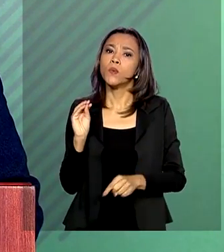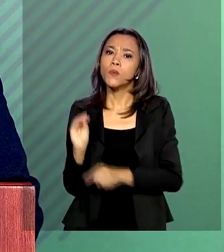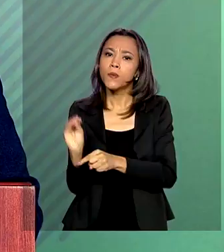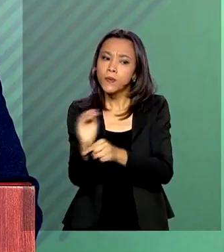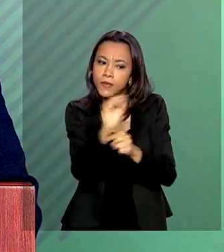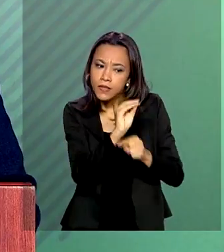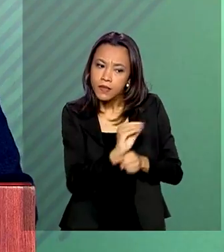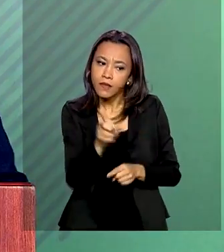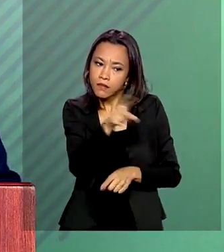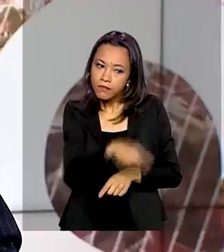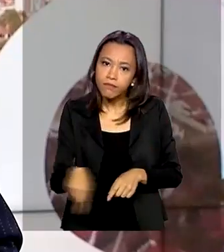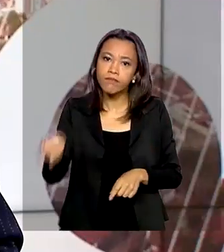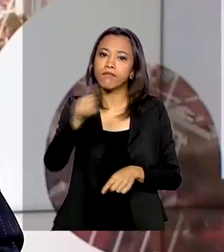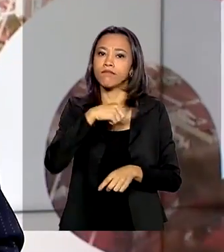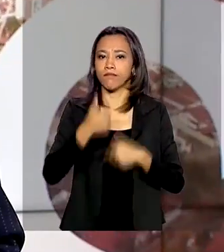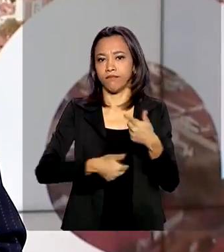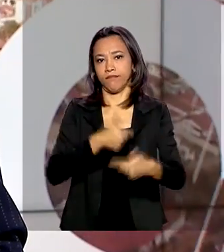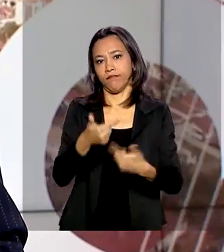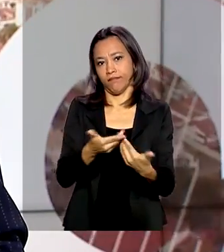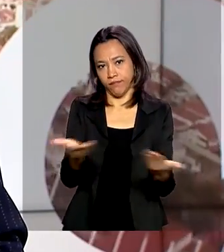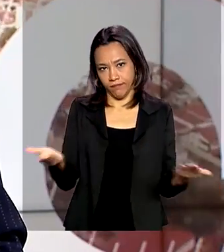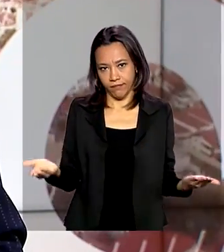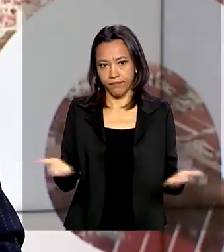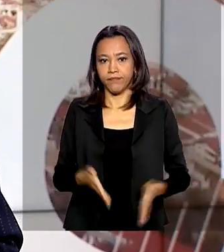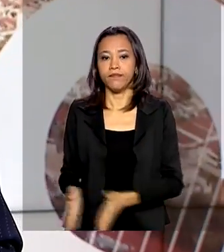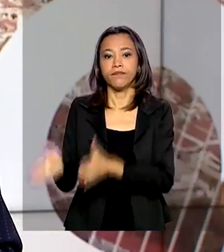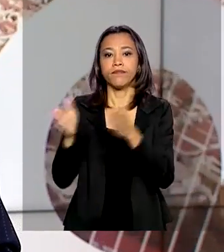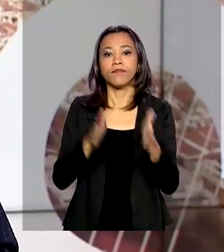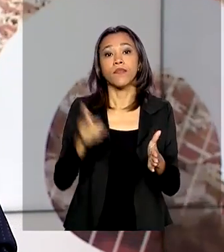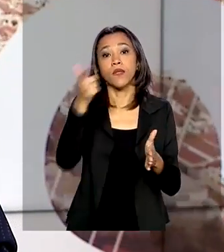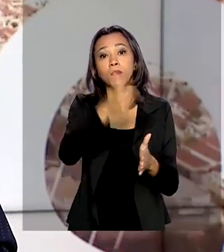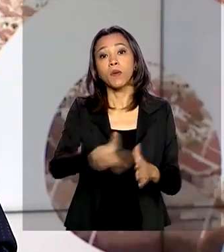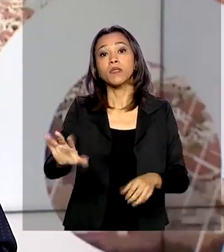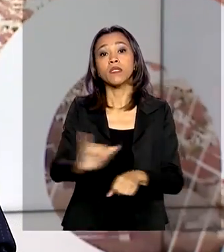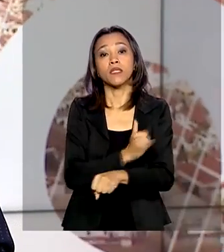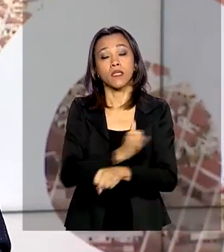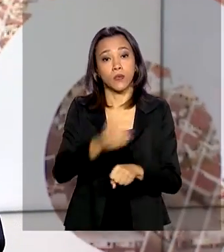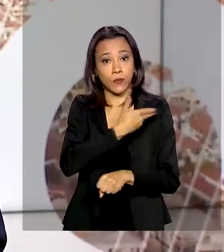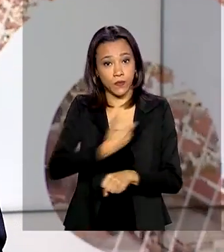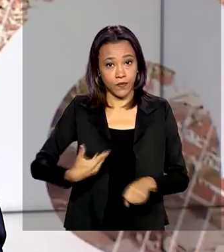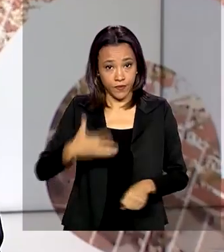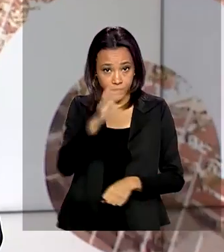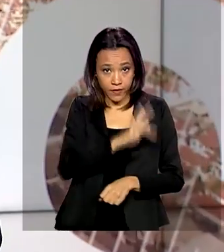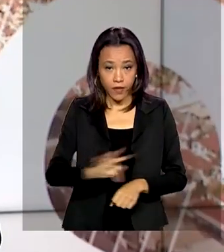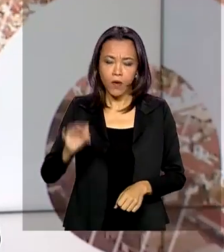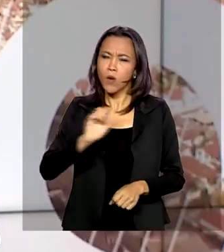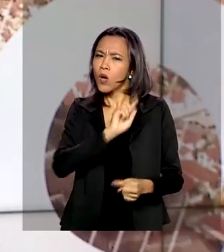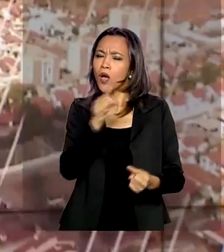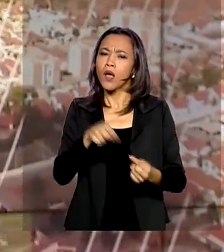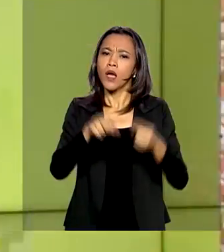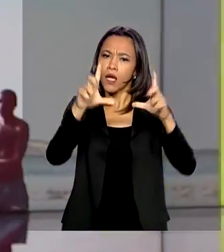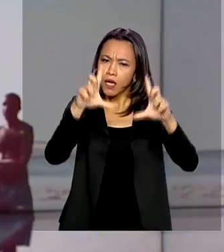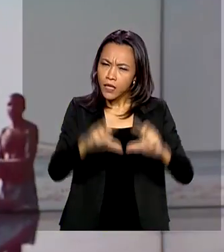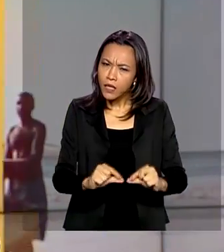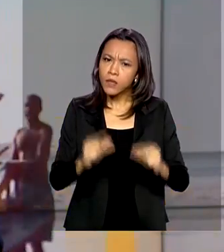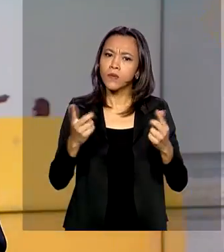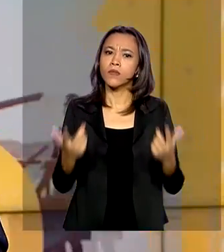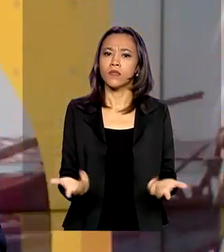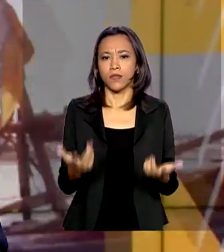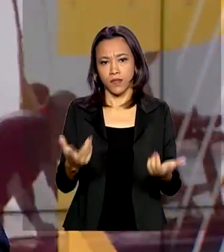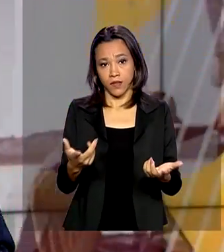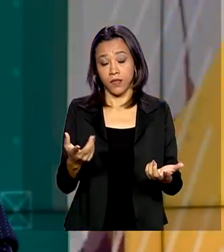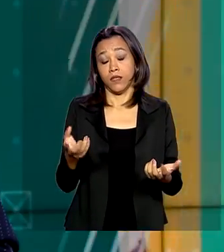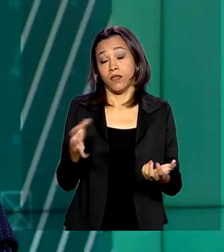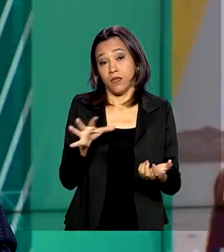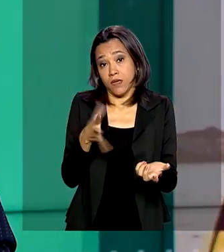laboral de todos nós. E uma outra medida do governo federal para reduzir os impactos do novo coronavírus na vida das